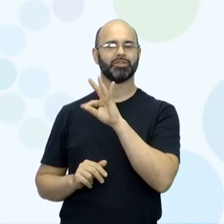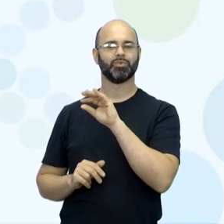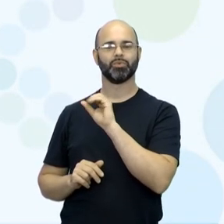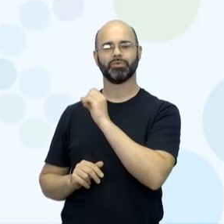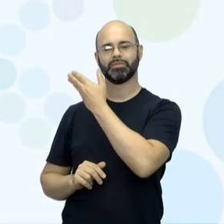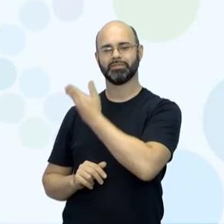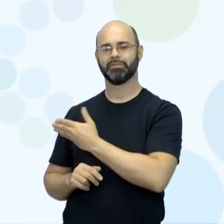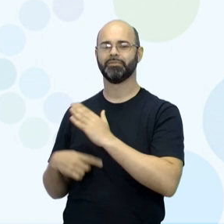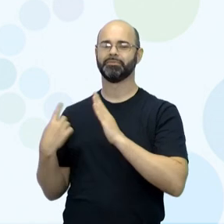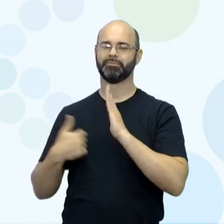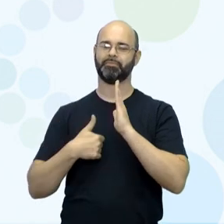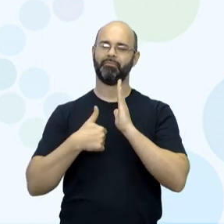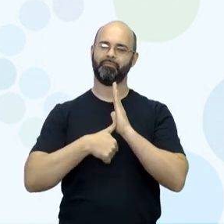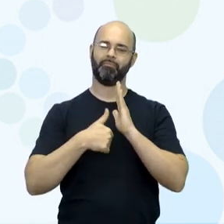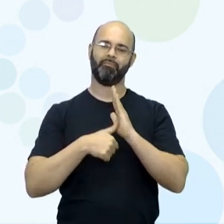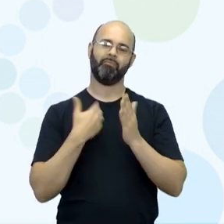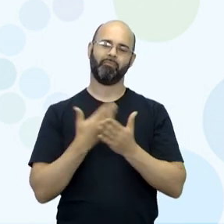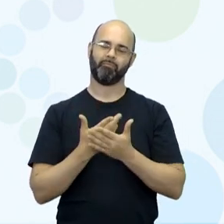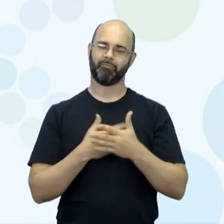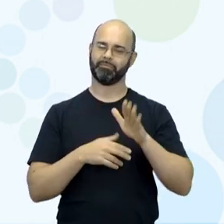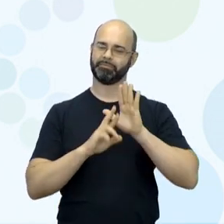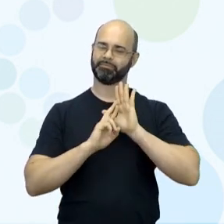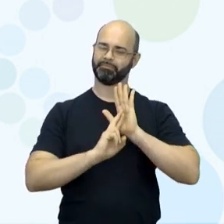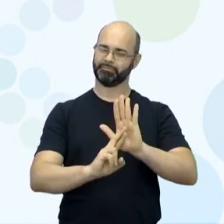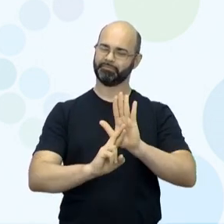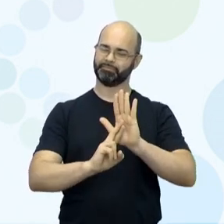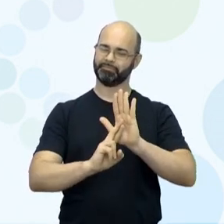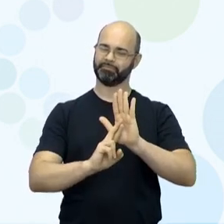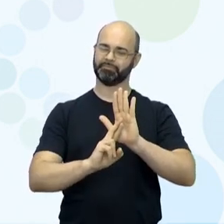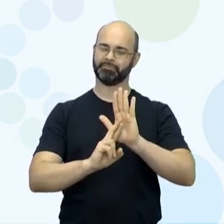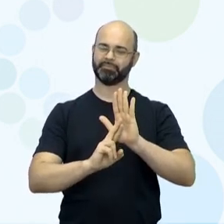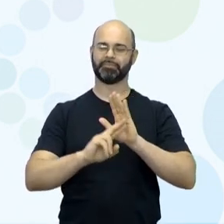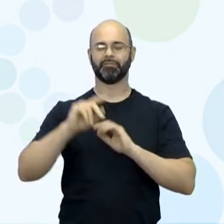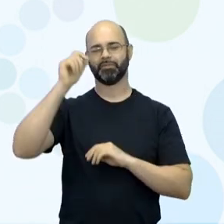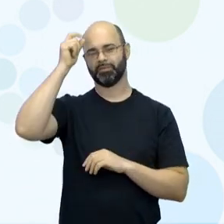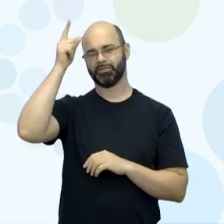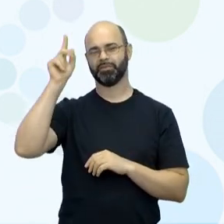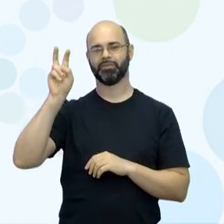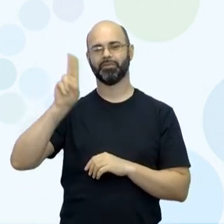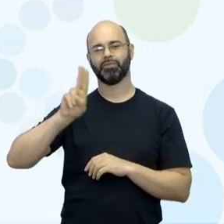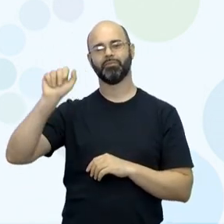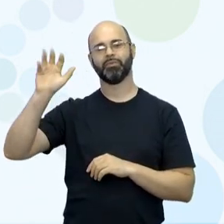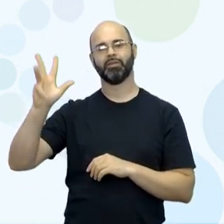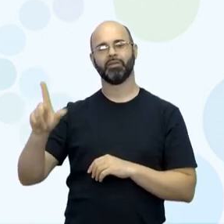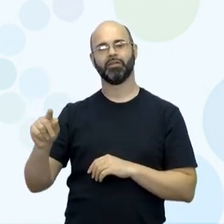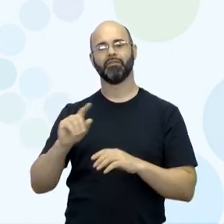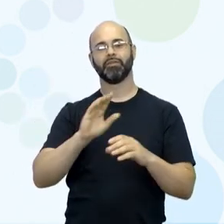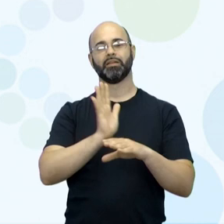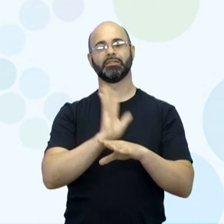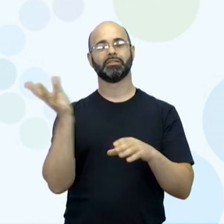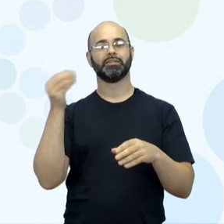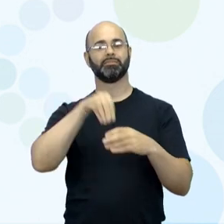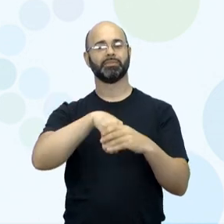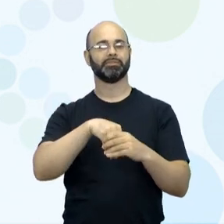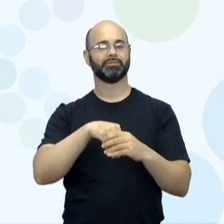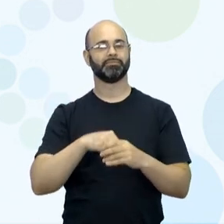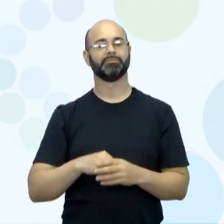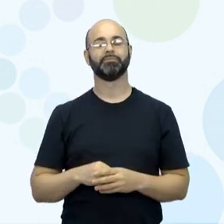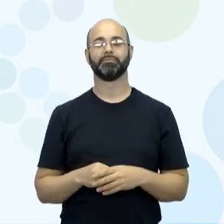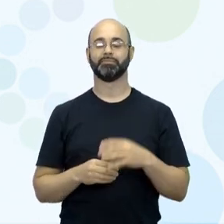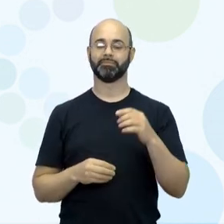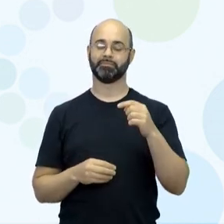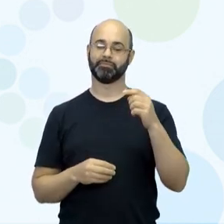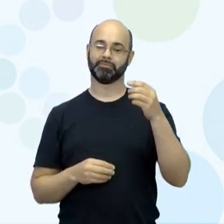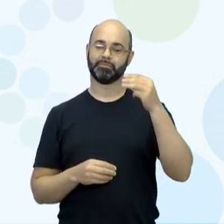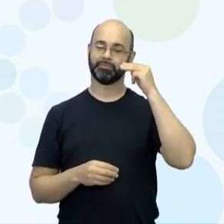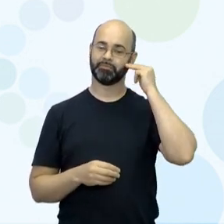Somos o Clube de Estudos das Representações Culturais. Nome da aula, África no Cinema. Professor, sou eu, Mauro Marcel e junto com o